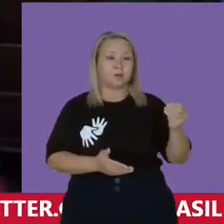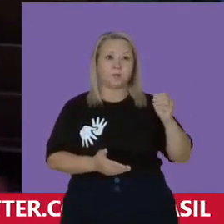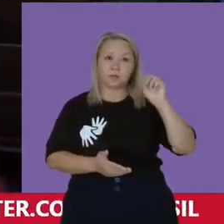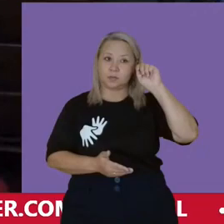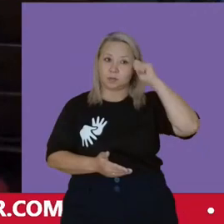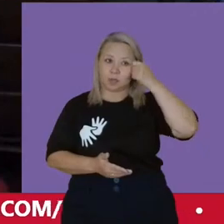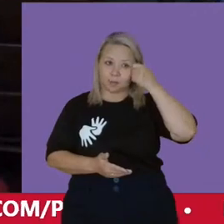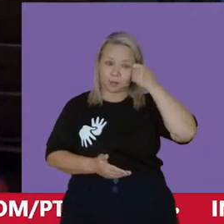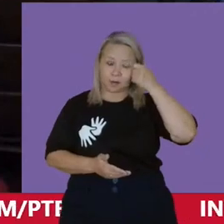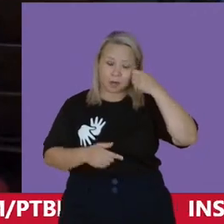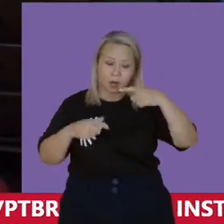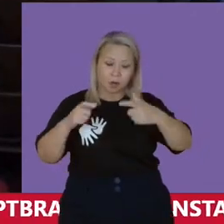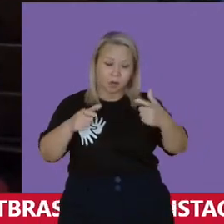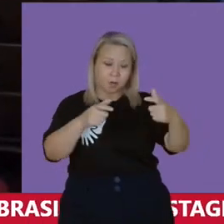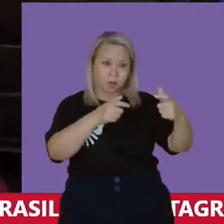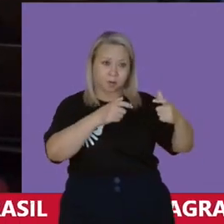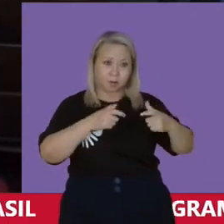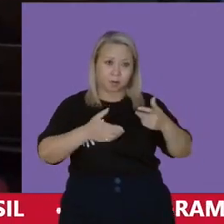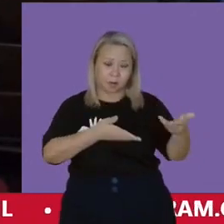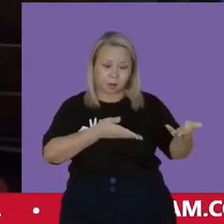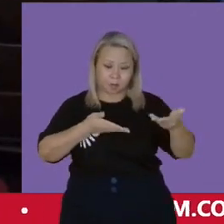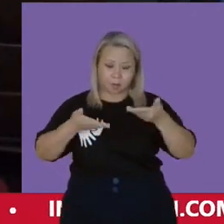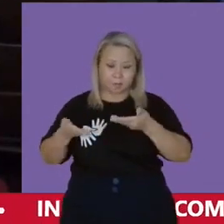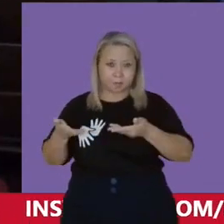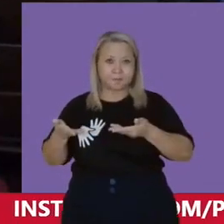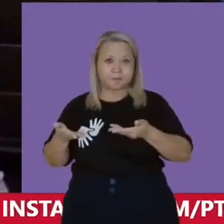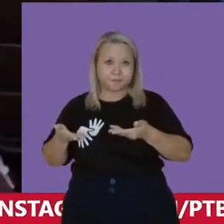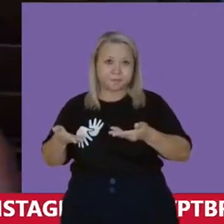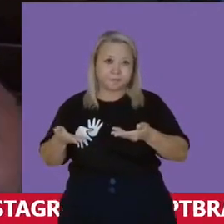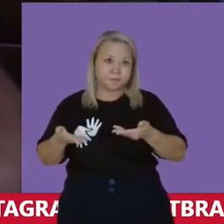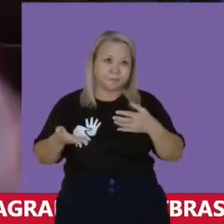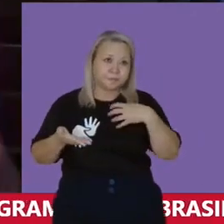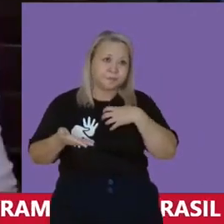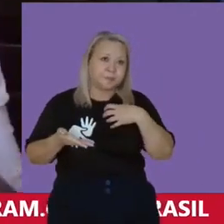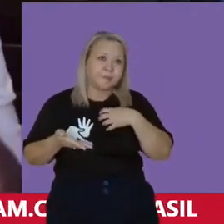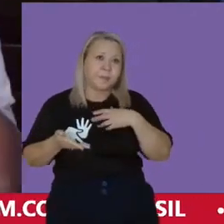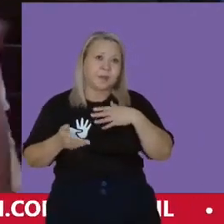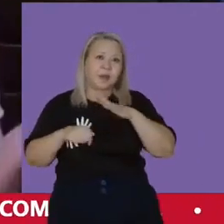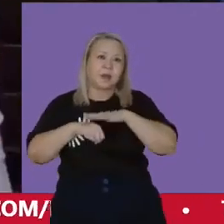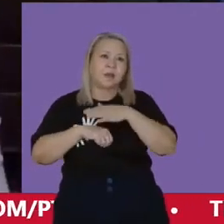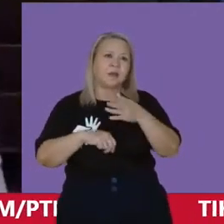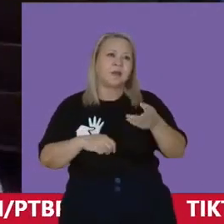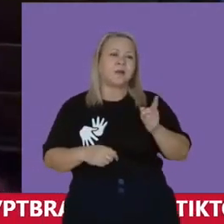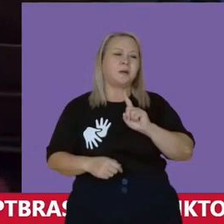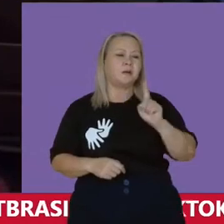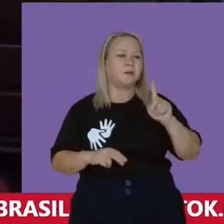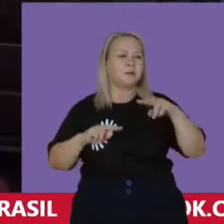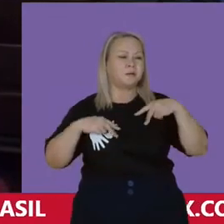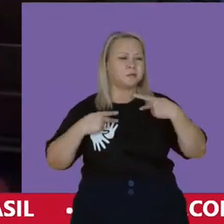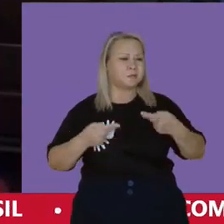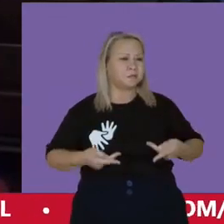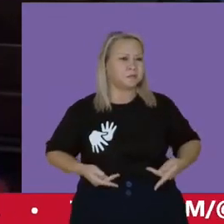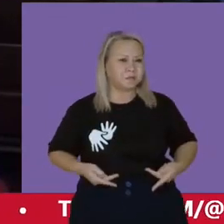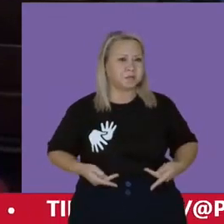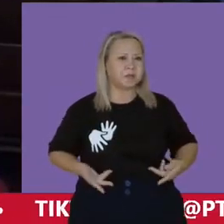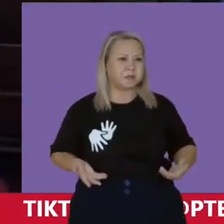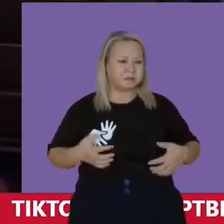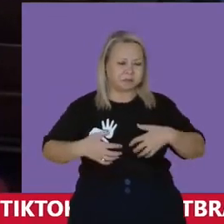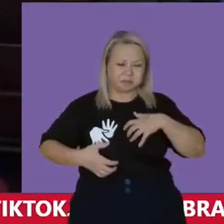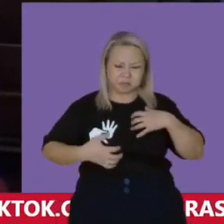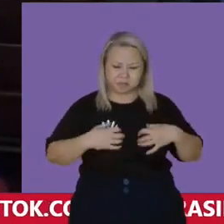vários locais e trazidos da forma mais desumana nos navios